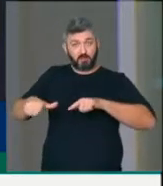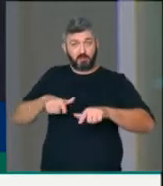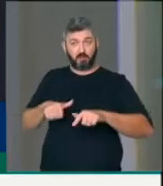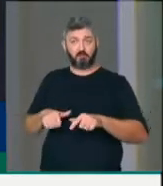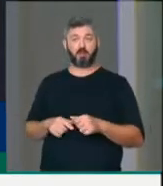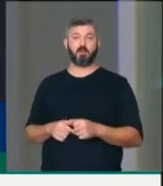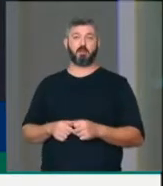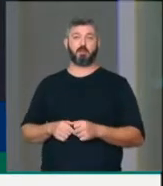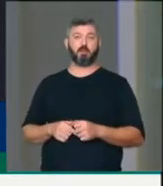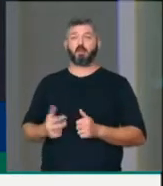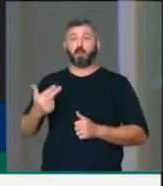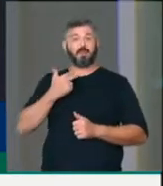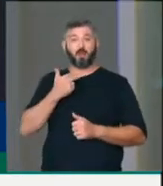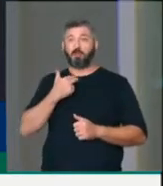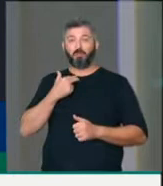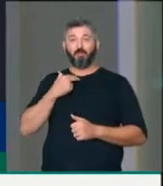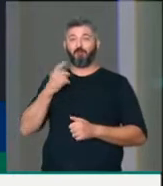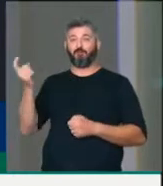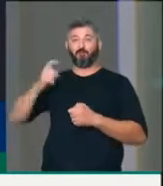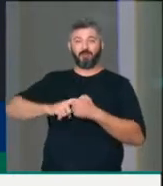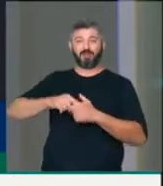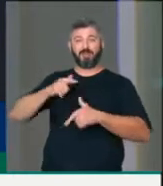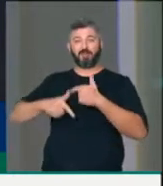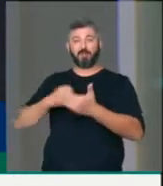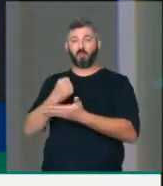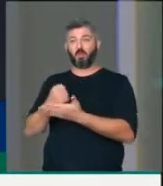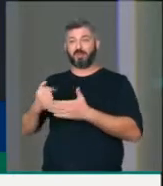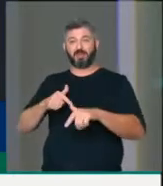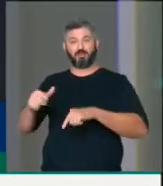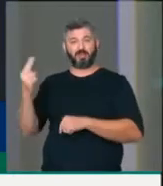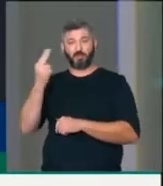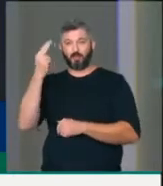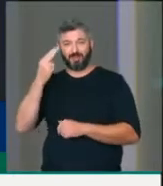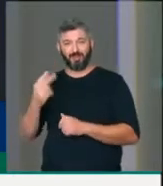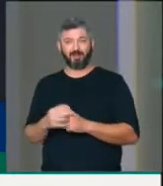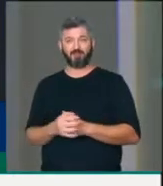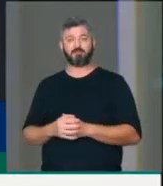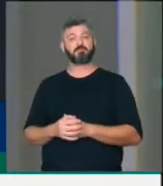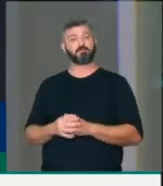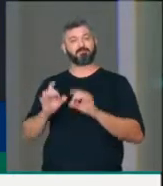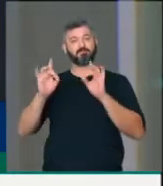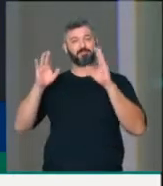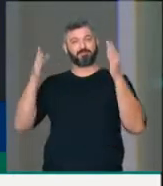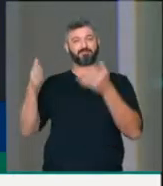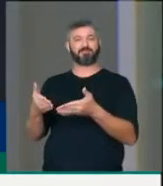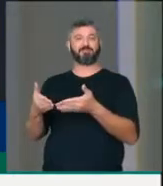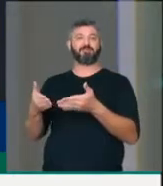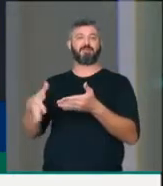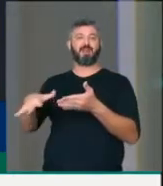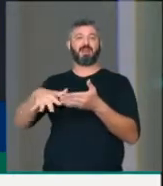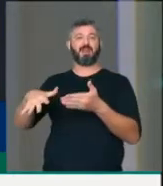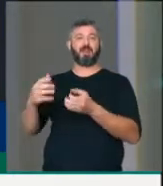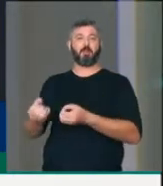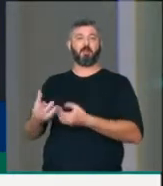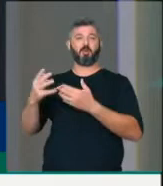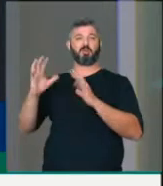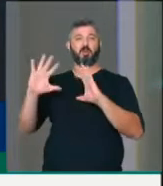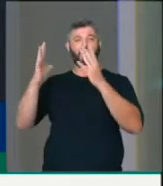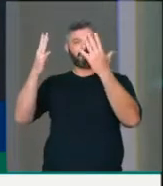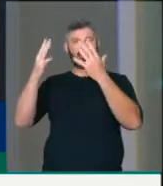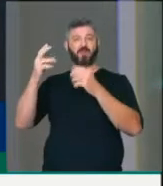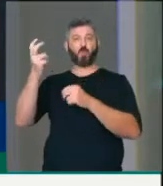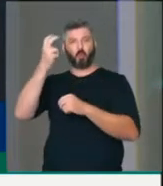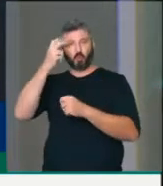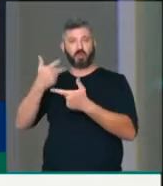que não pode trabalhar, que não pode gerar emprego, é o setor de produção de eventos.